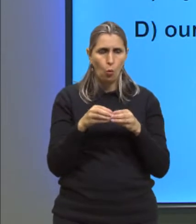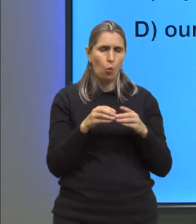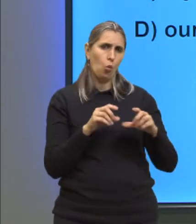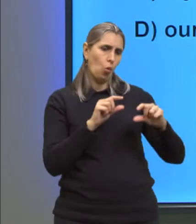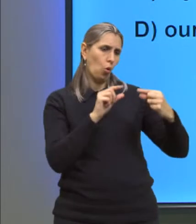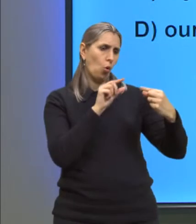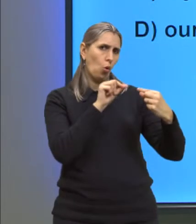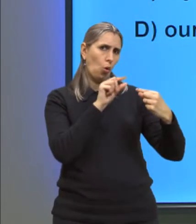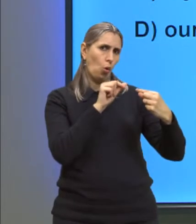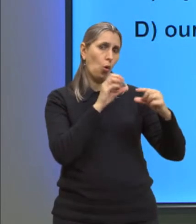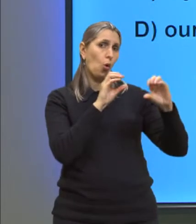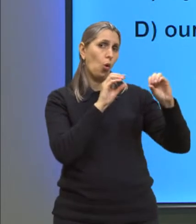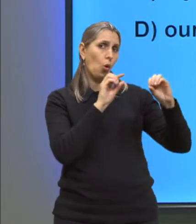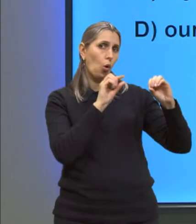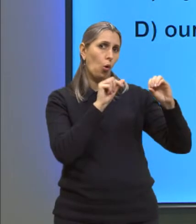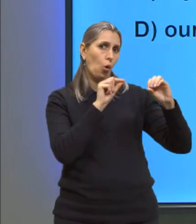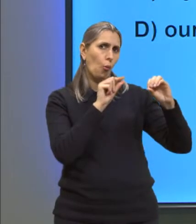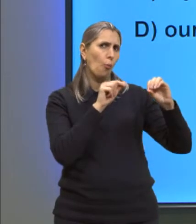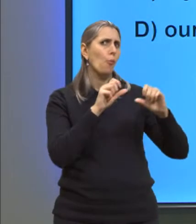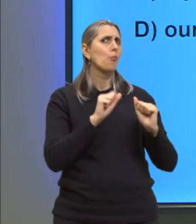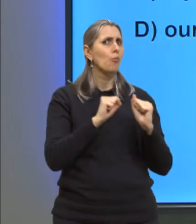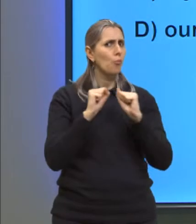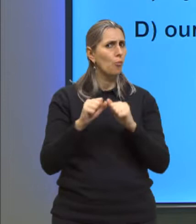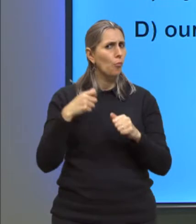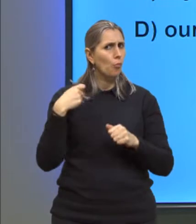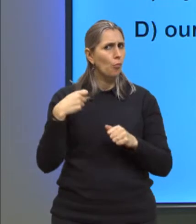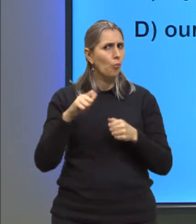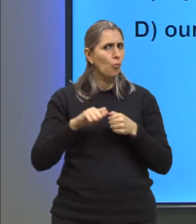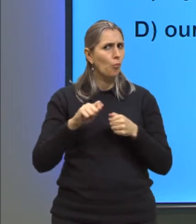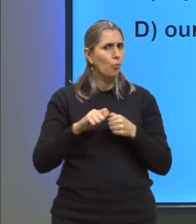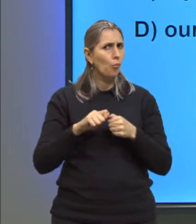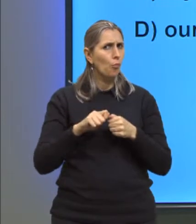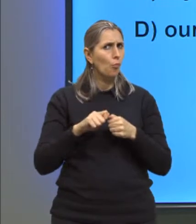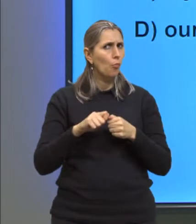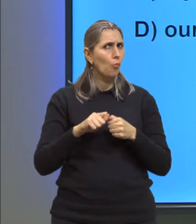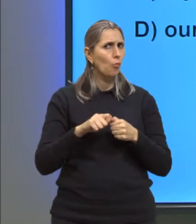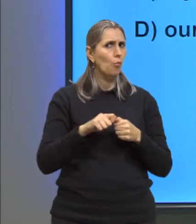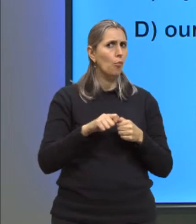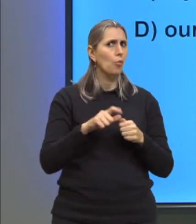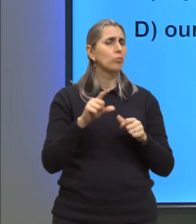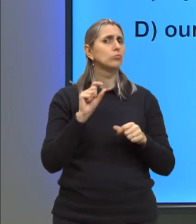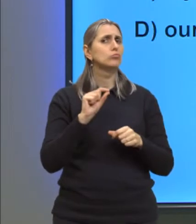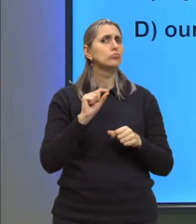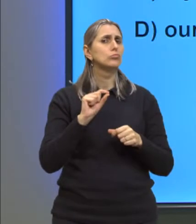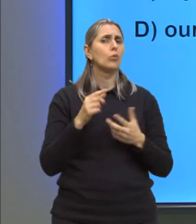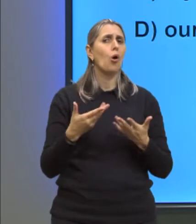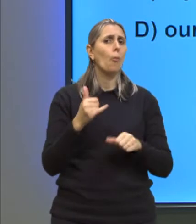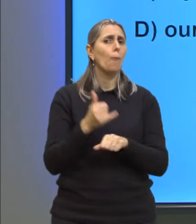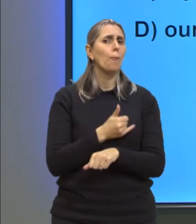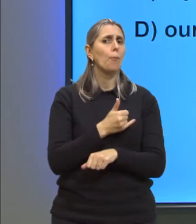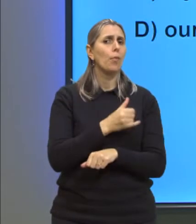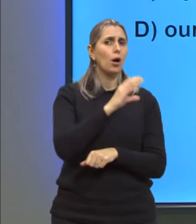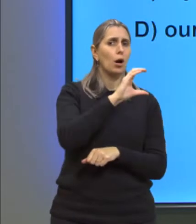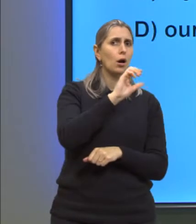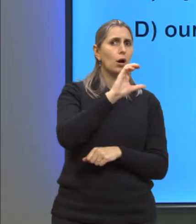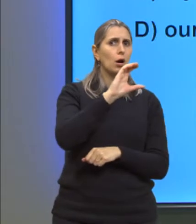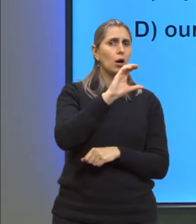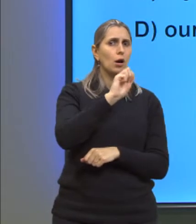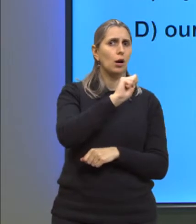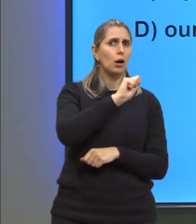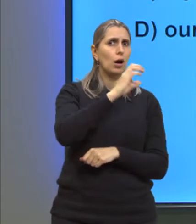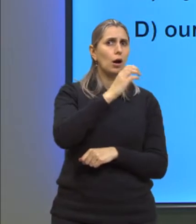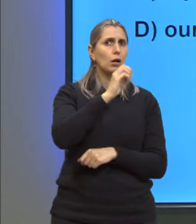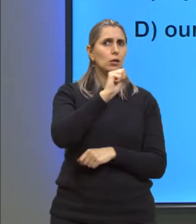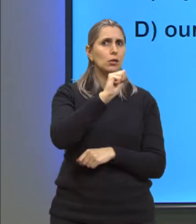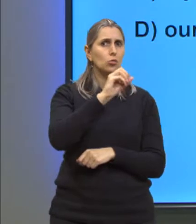parafuso e a porca devem ser feitos respectivamente de aço e níquel,